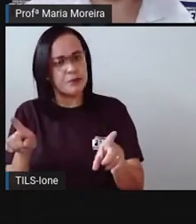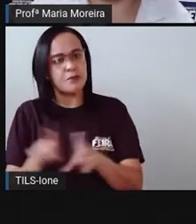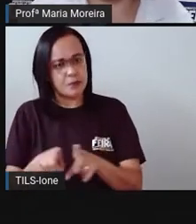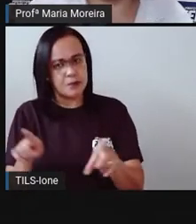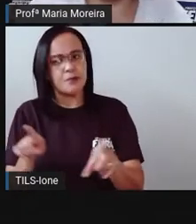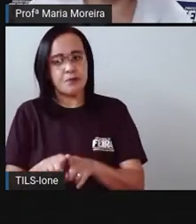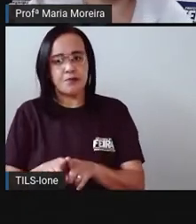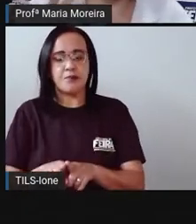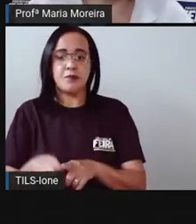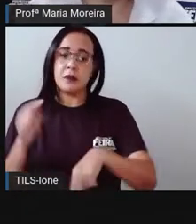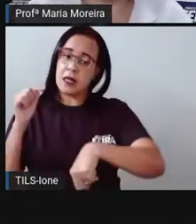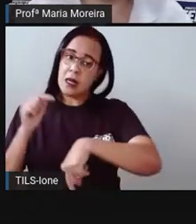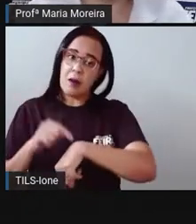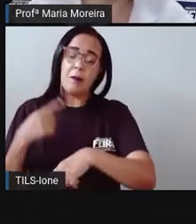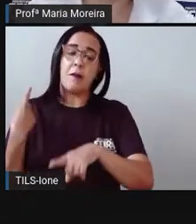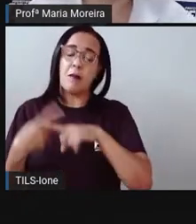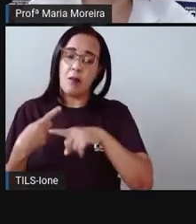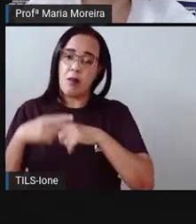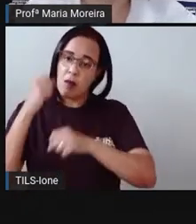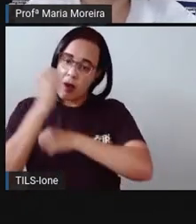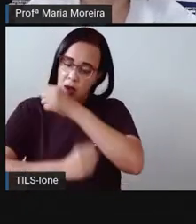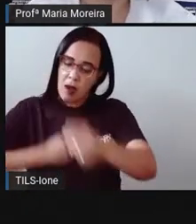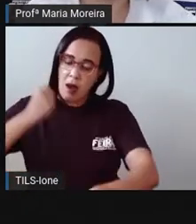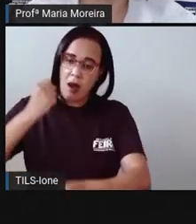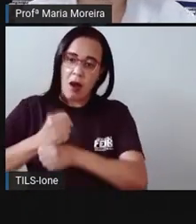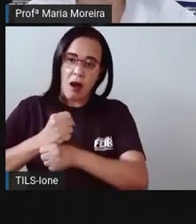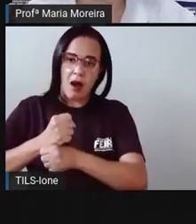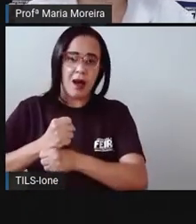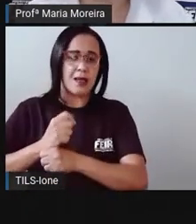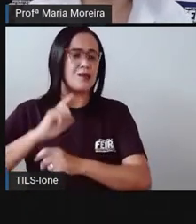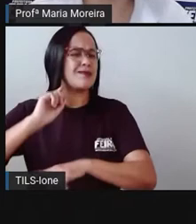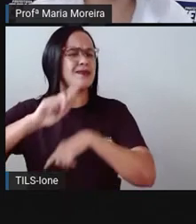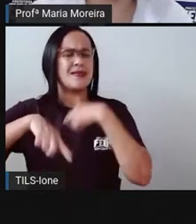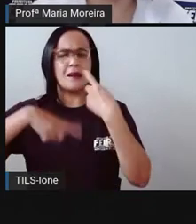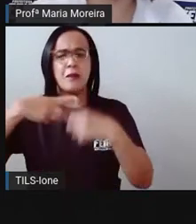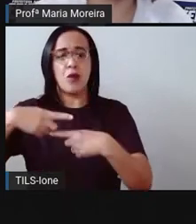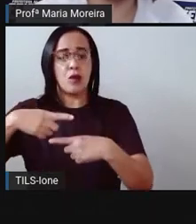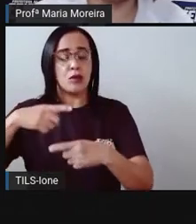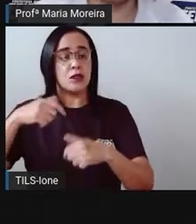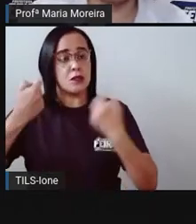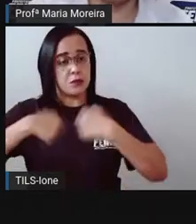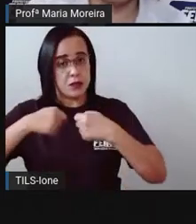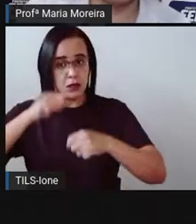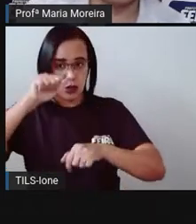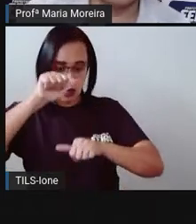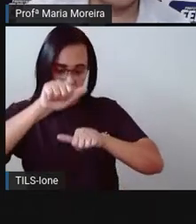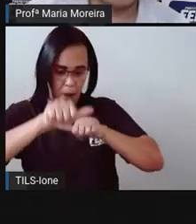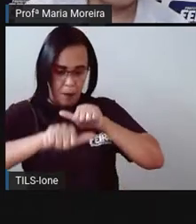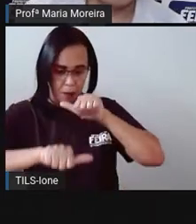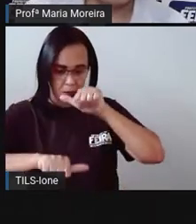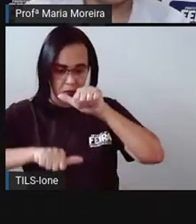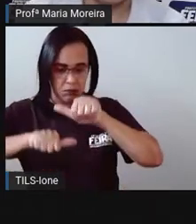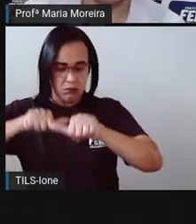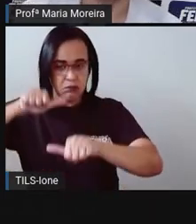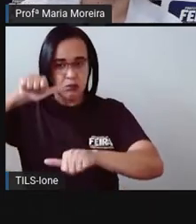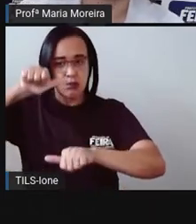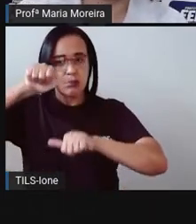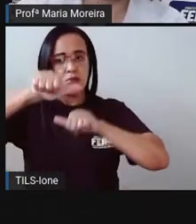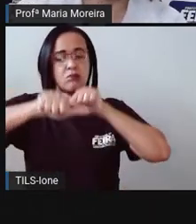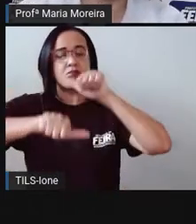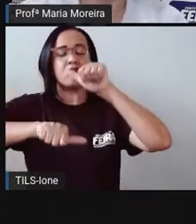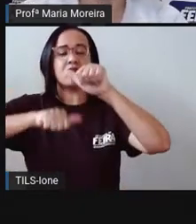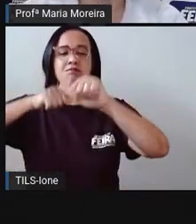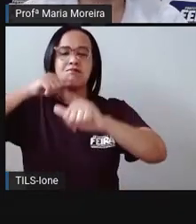Depois, né? E o ano, inclusive, ele foi o quê? Passando por alterações. Então vamos lá,